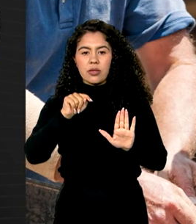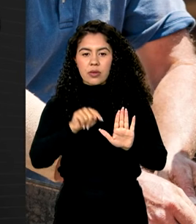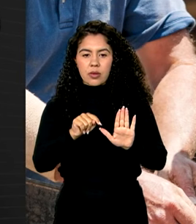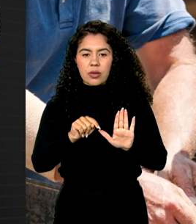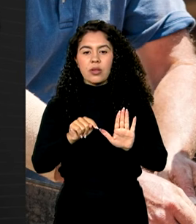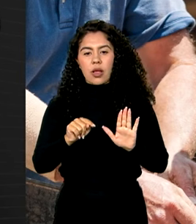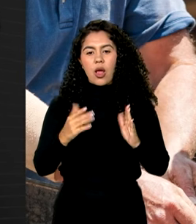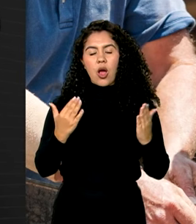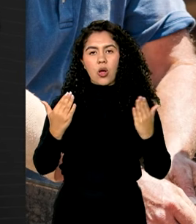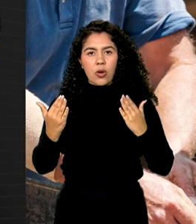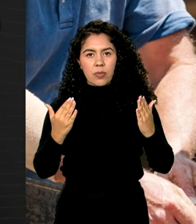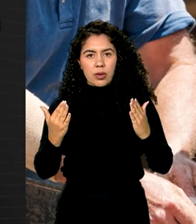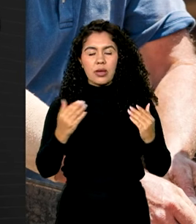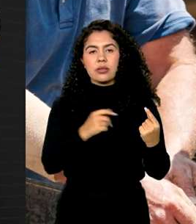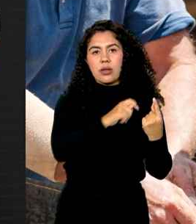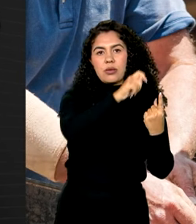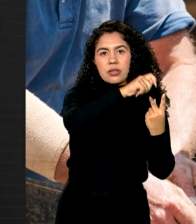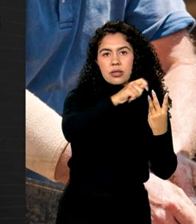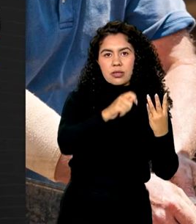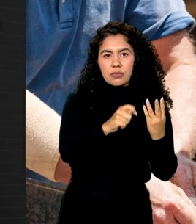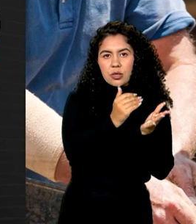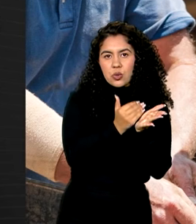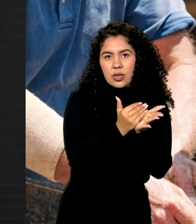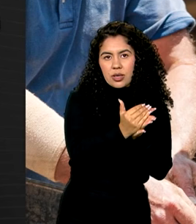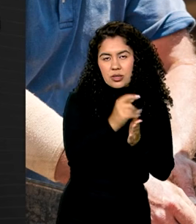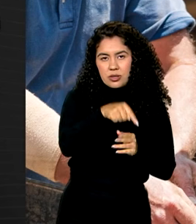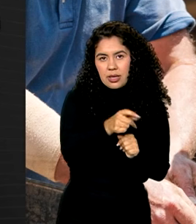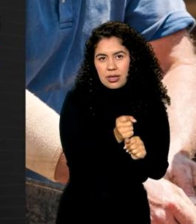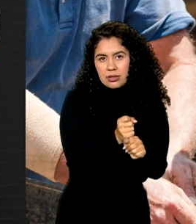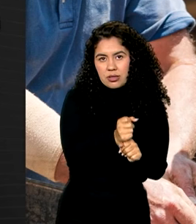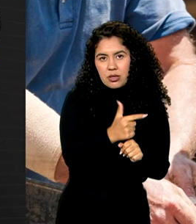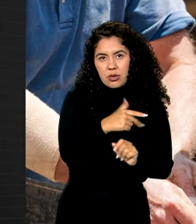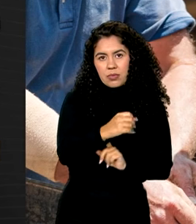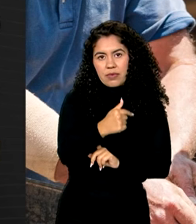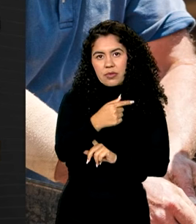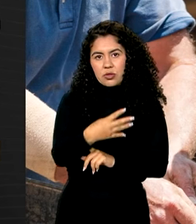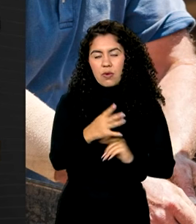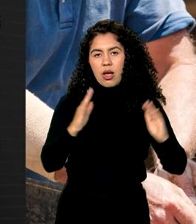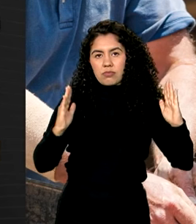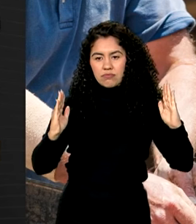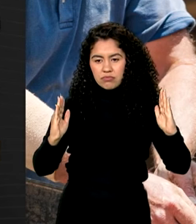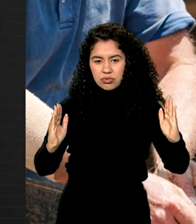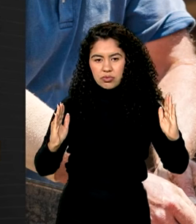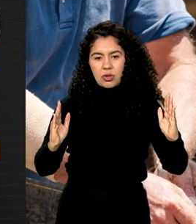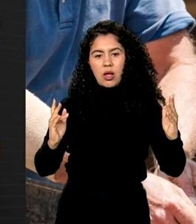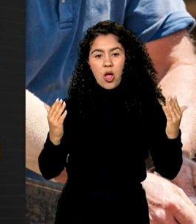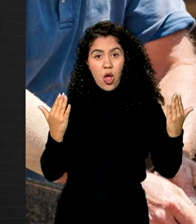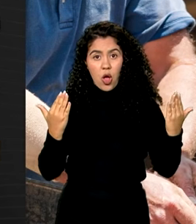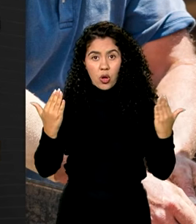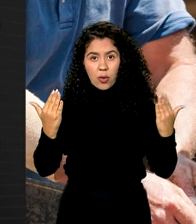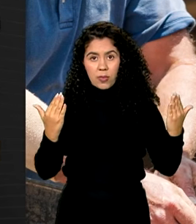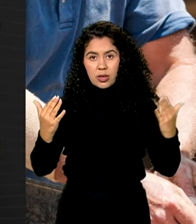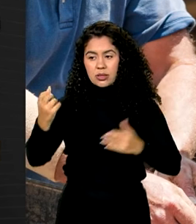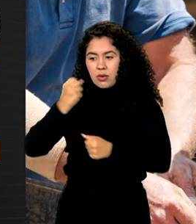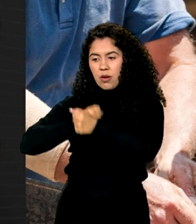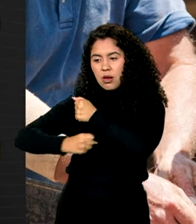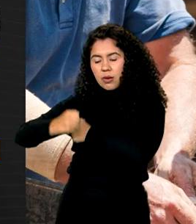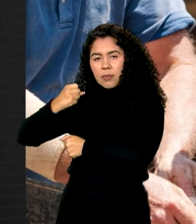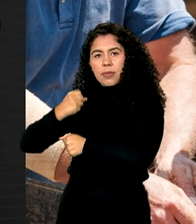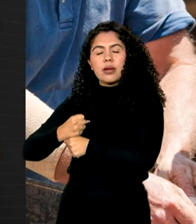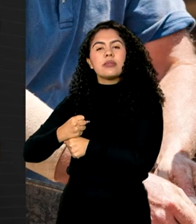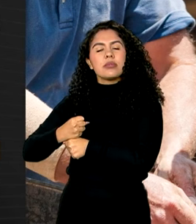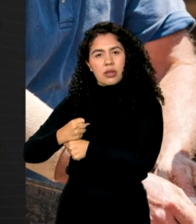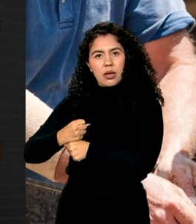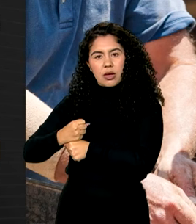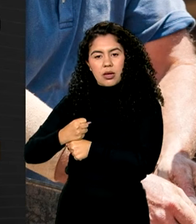que no primeiro trimestre de 2024. Quando comparado ao mesmo trimestre do ano passado, a